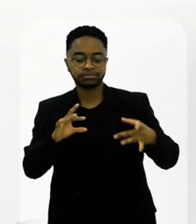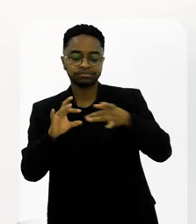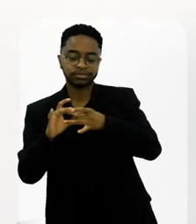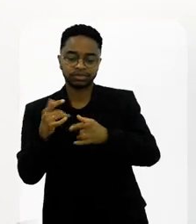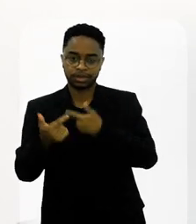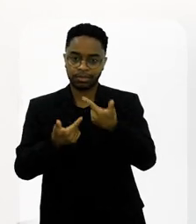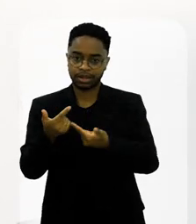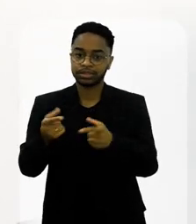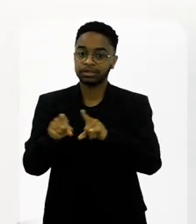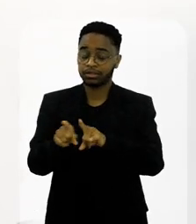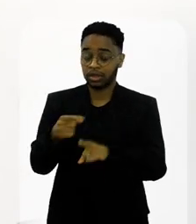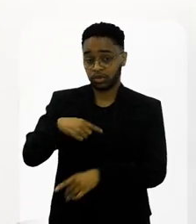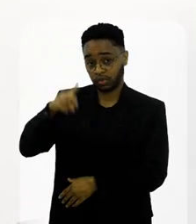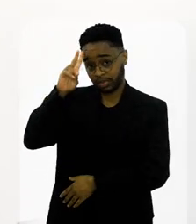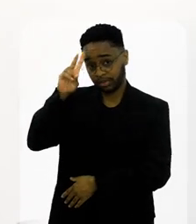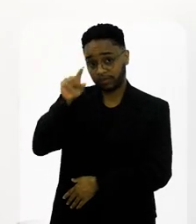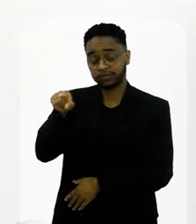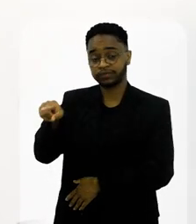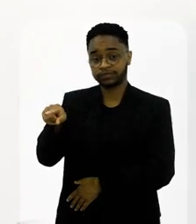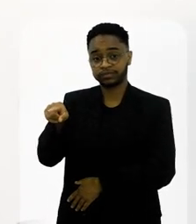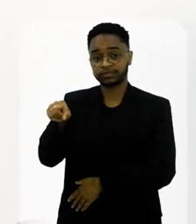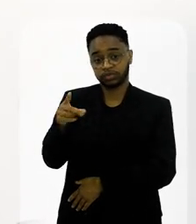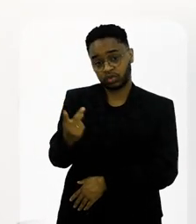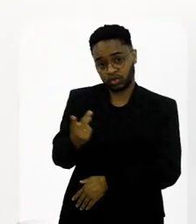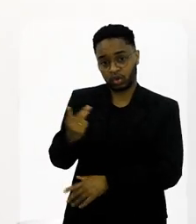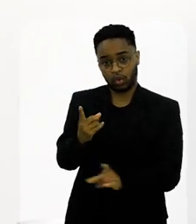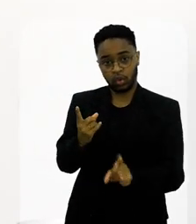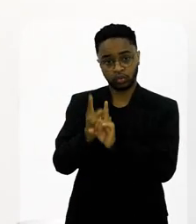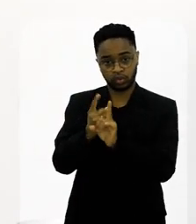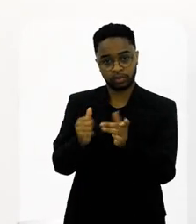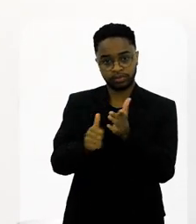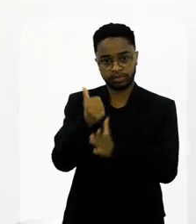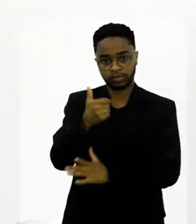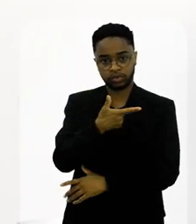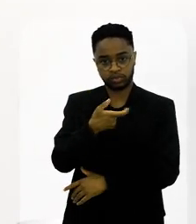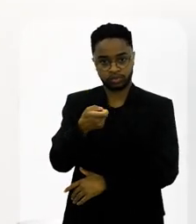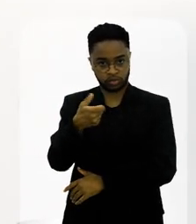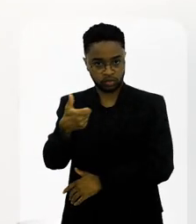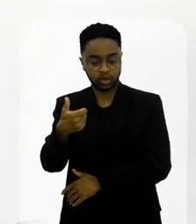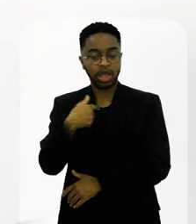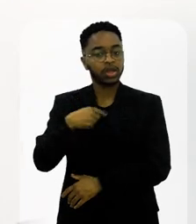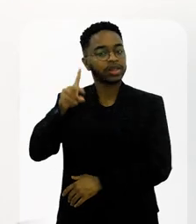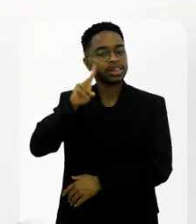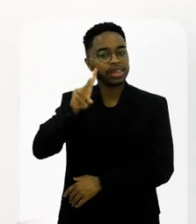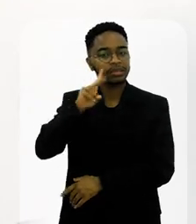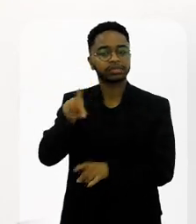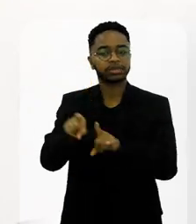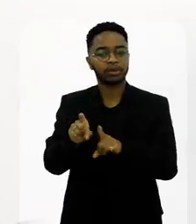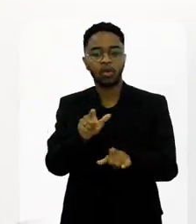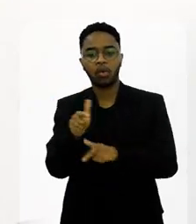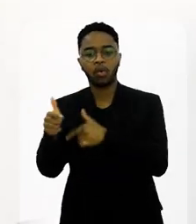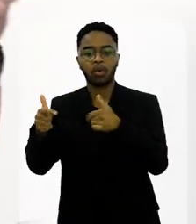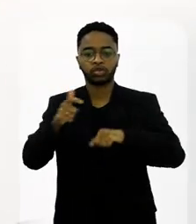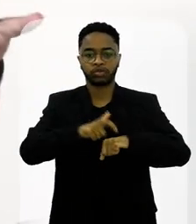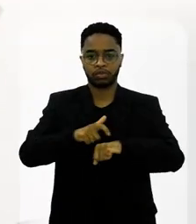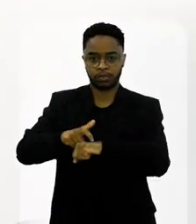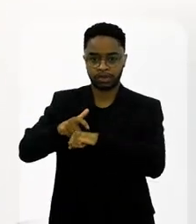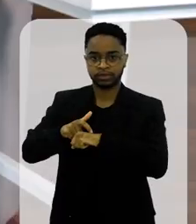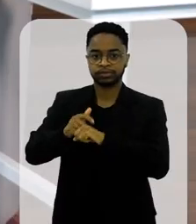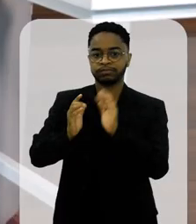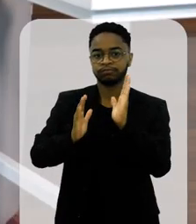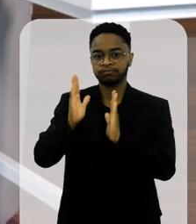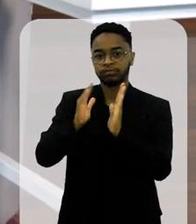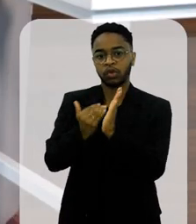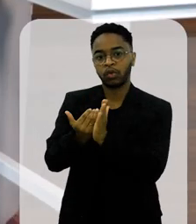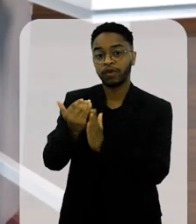Eu me lembro que eu fiz, você estava lembrando dessa nossa estada juntos em 2001? É verdade. Eu me lembro alguns outros momentos,